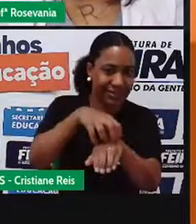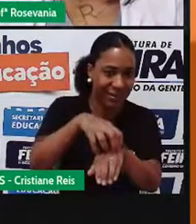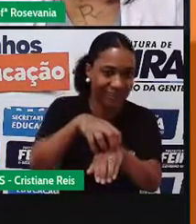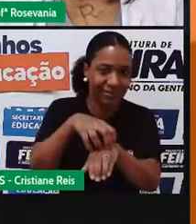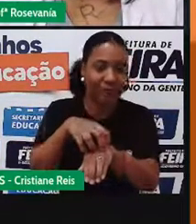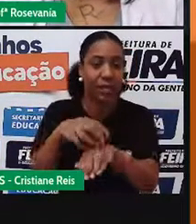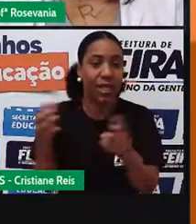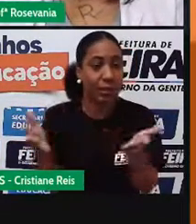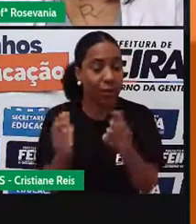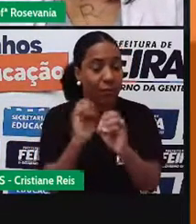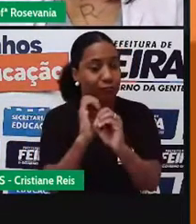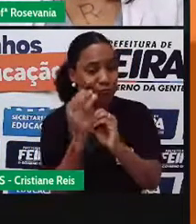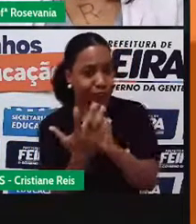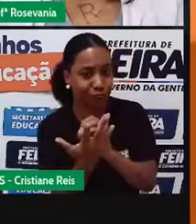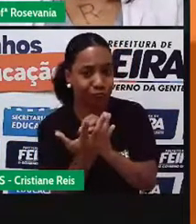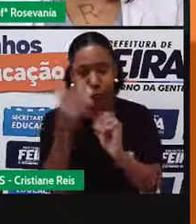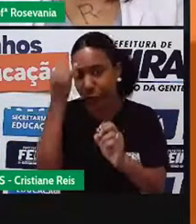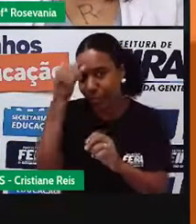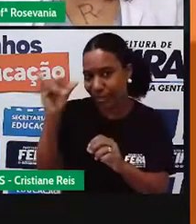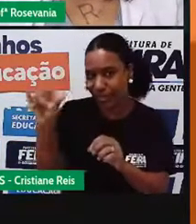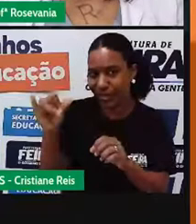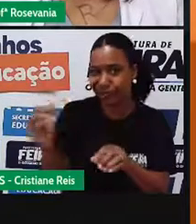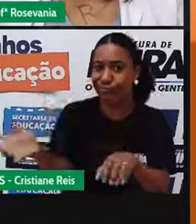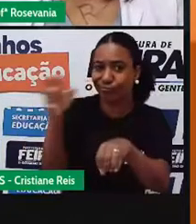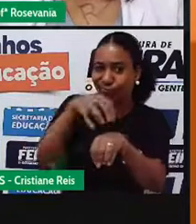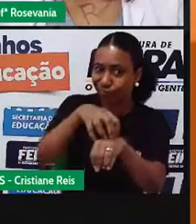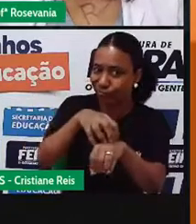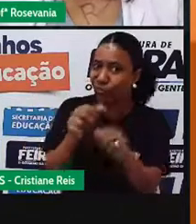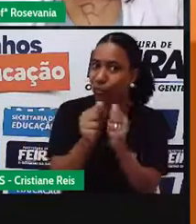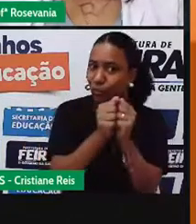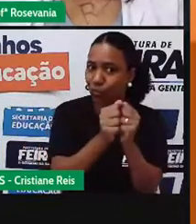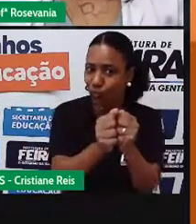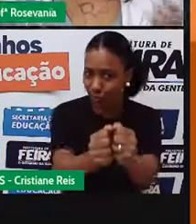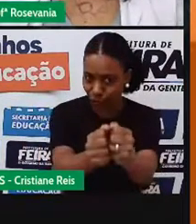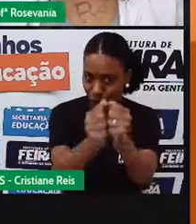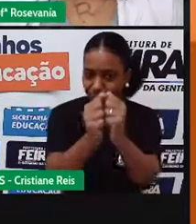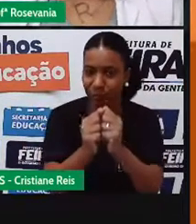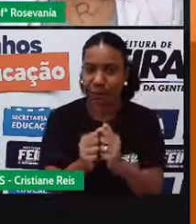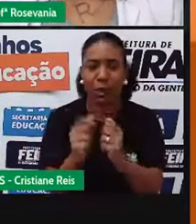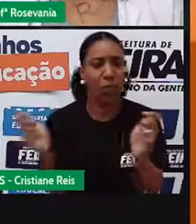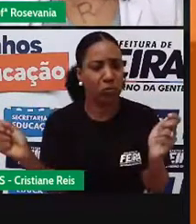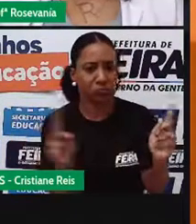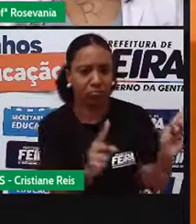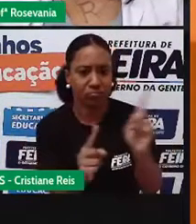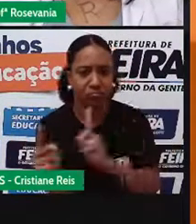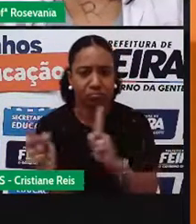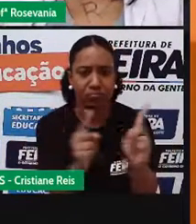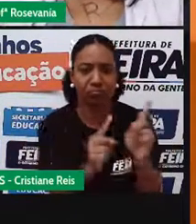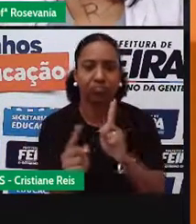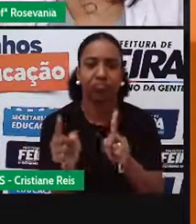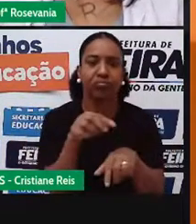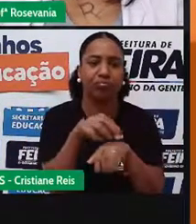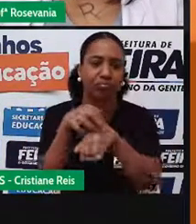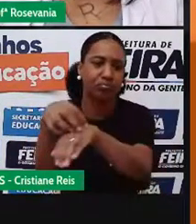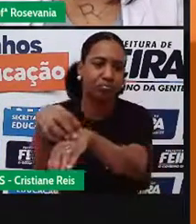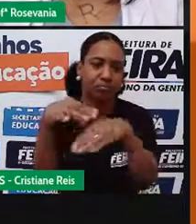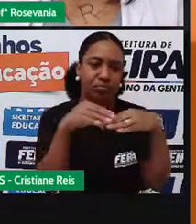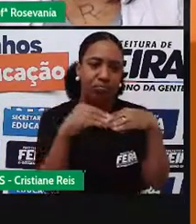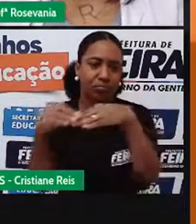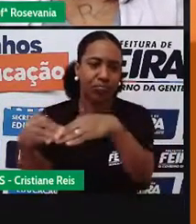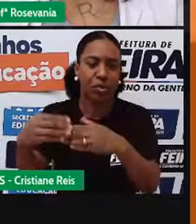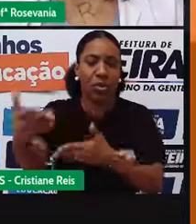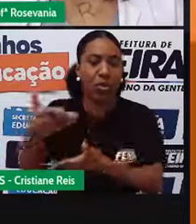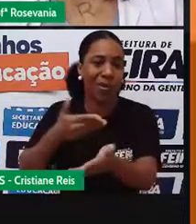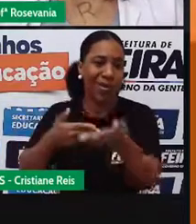né, da Covid-19, mas aquela carona solidária, várias pessoas vão para o menos no canto do trabalho e uma vai levando a outra